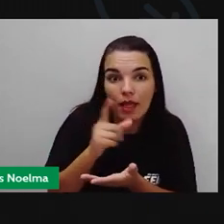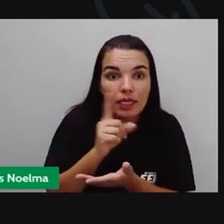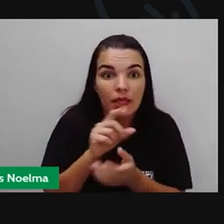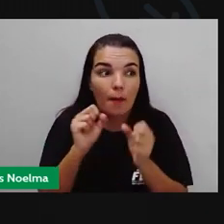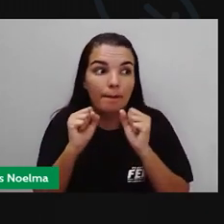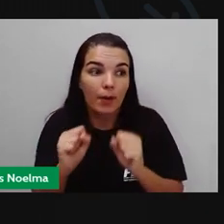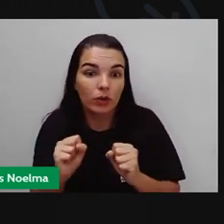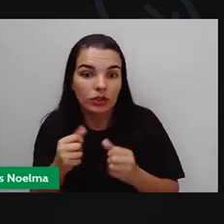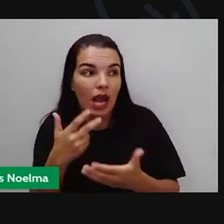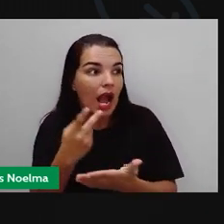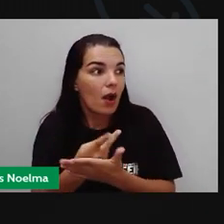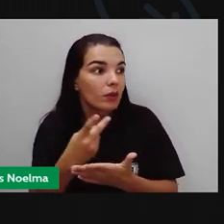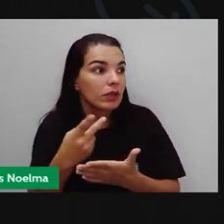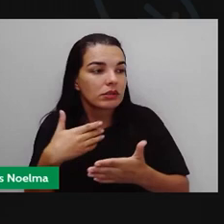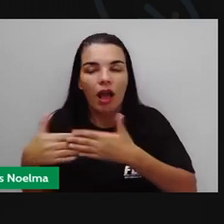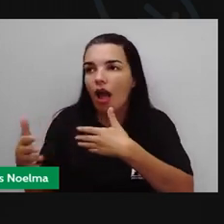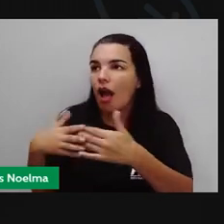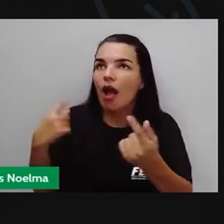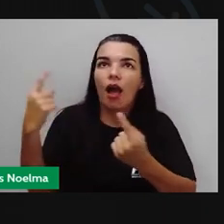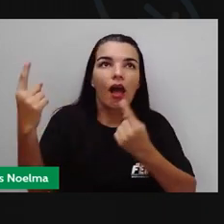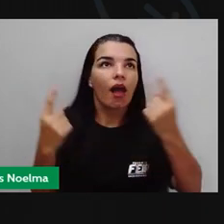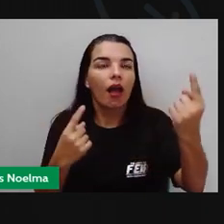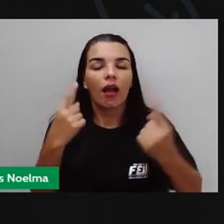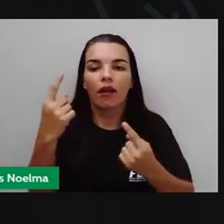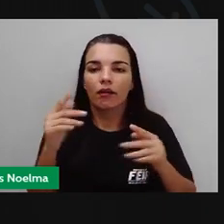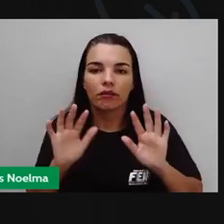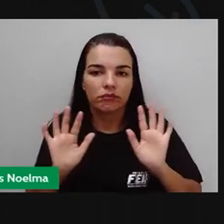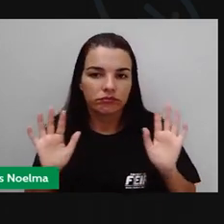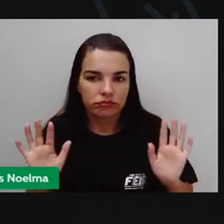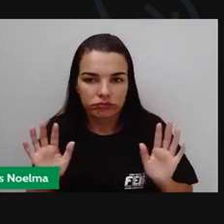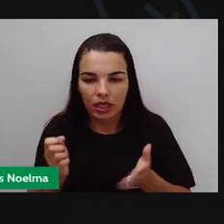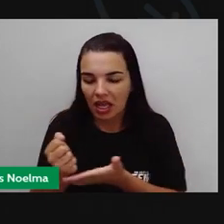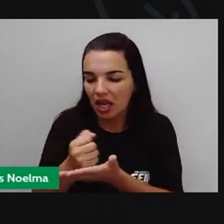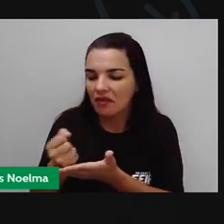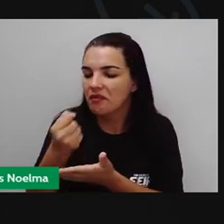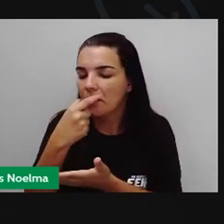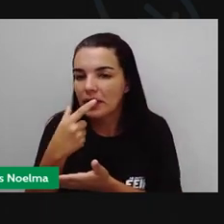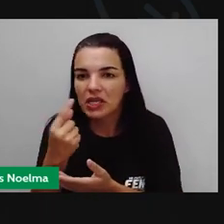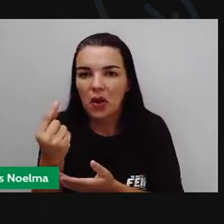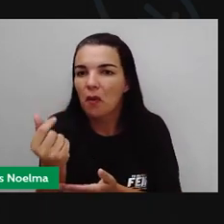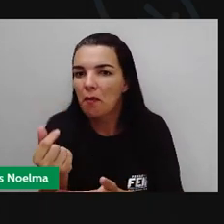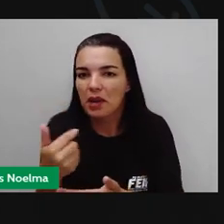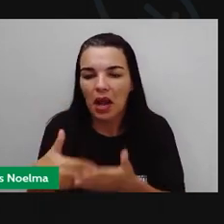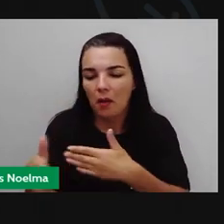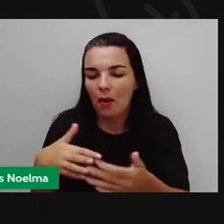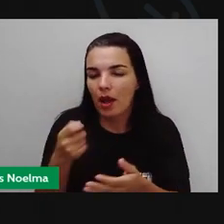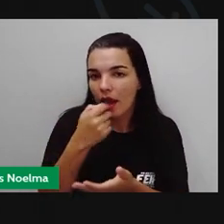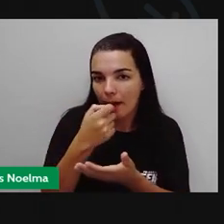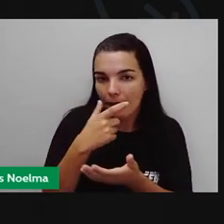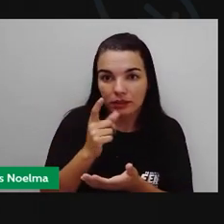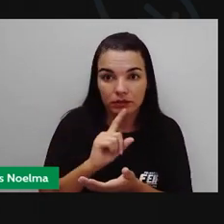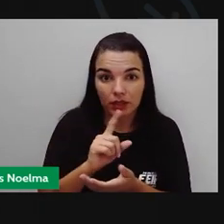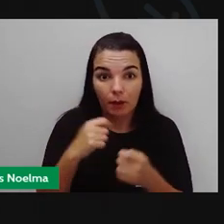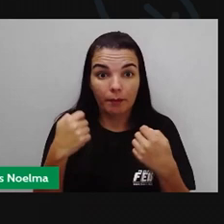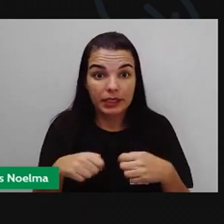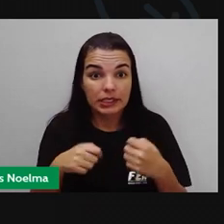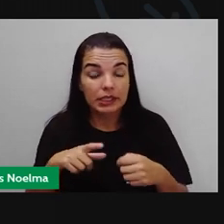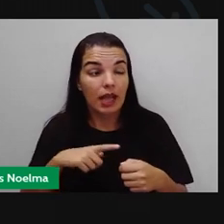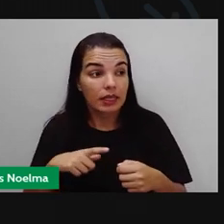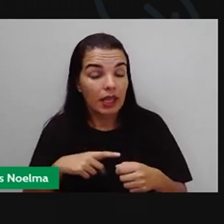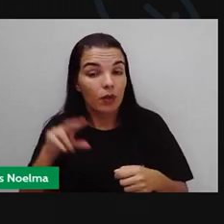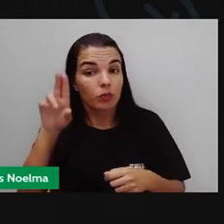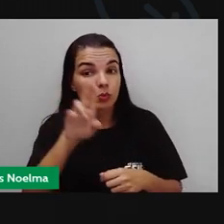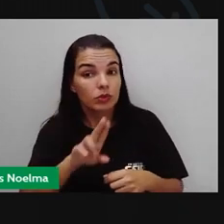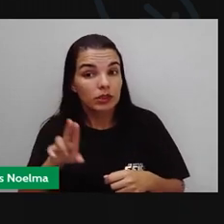de forma aleatória, ou ir na farmácia, comprar um antibiótico, de repente, começar a utilizar. Esse medicamento, ele deve ser